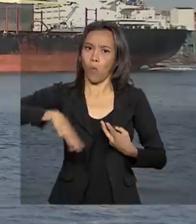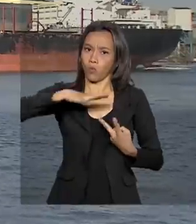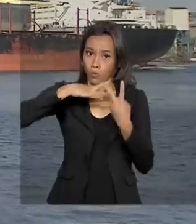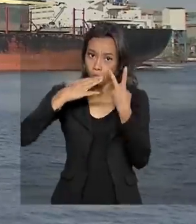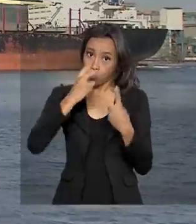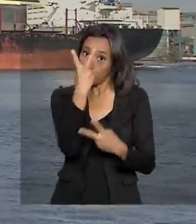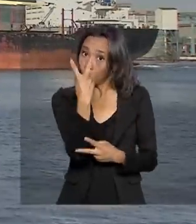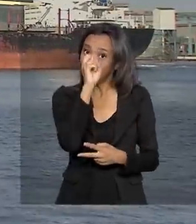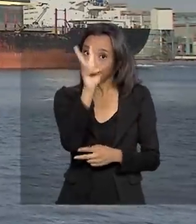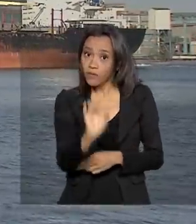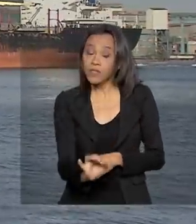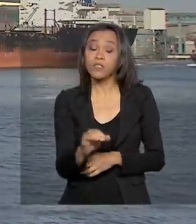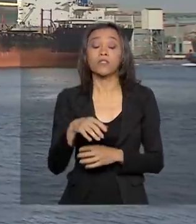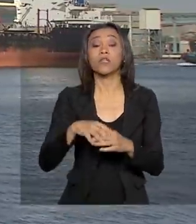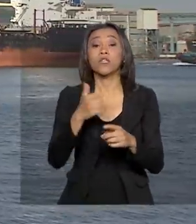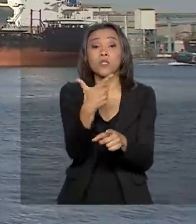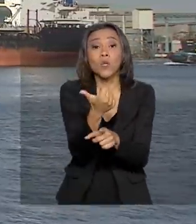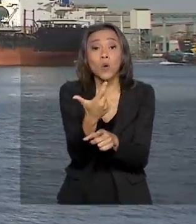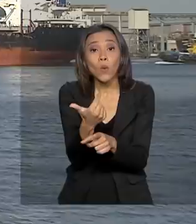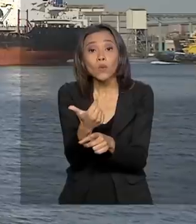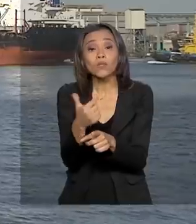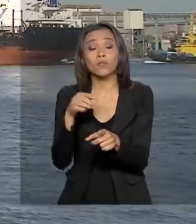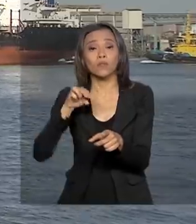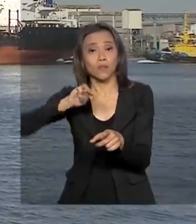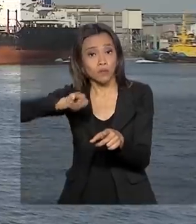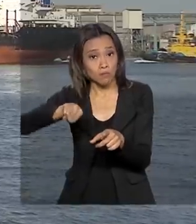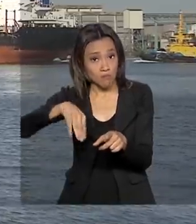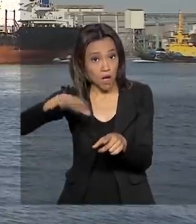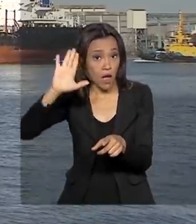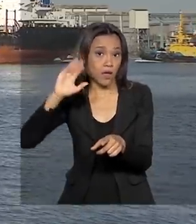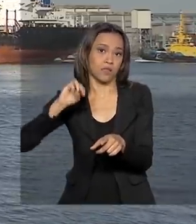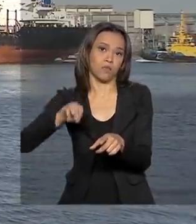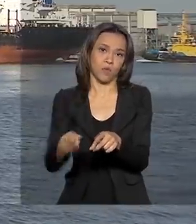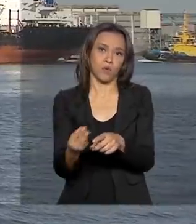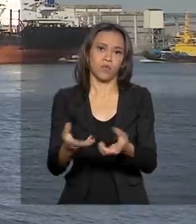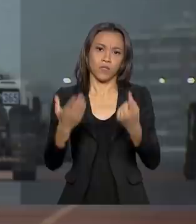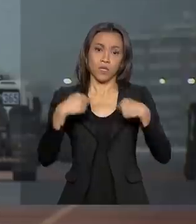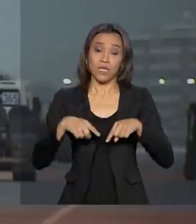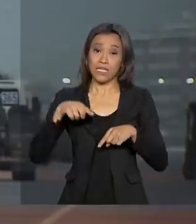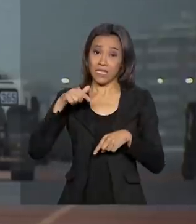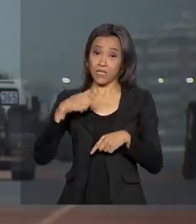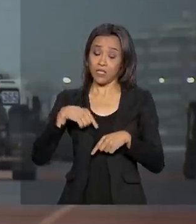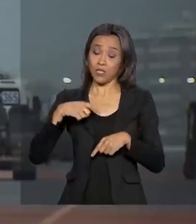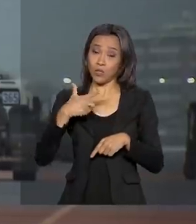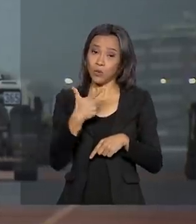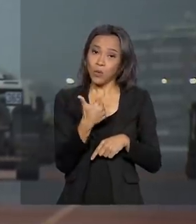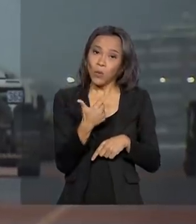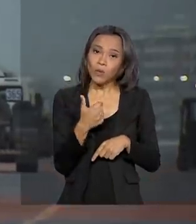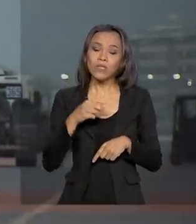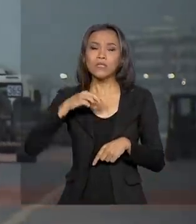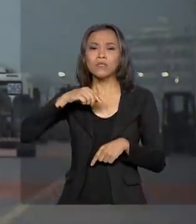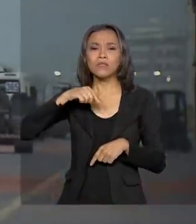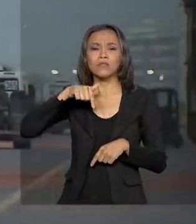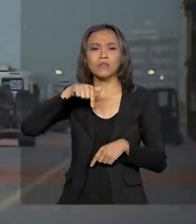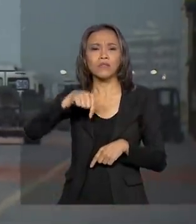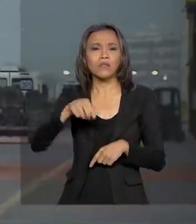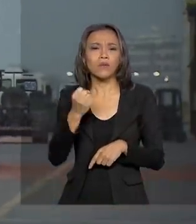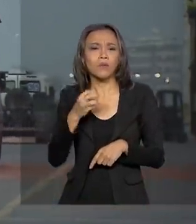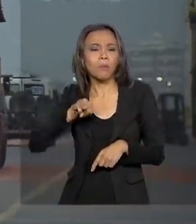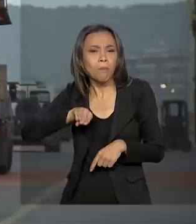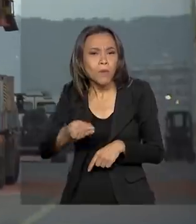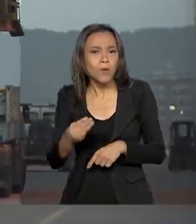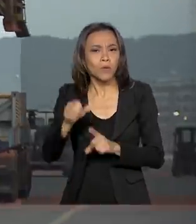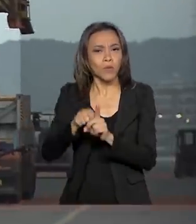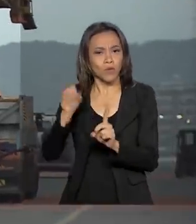,74 milhões de toneladas em julho e 12,78 milhões em outubro. Segundo a